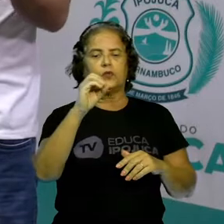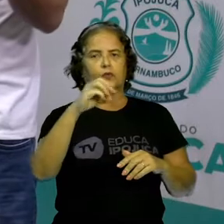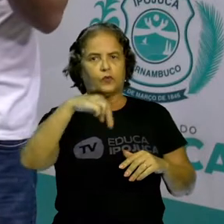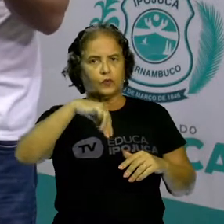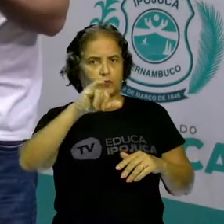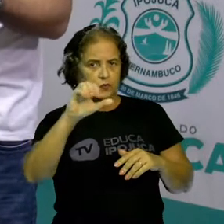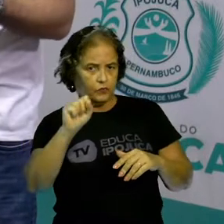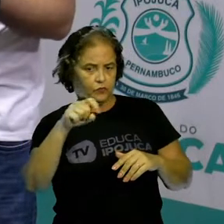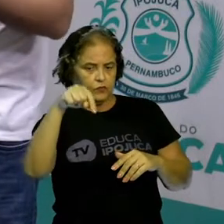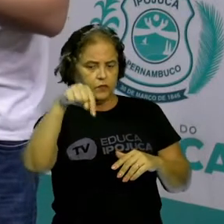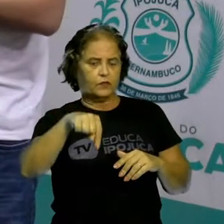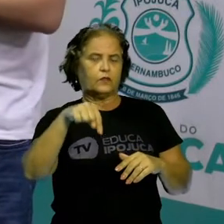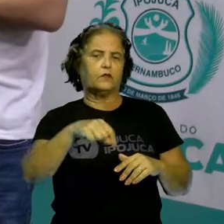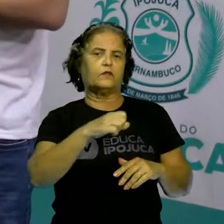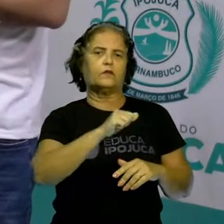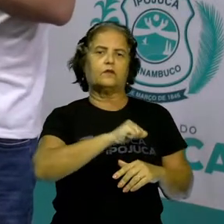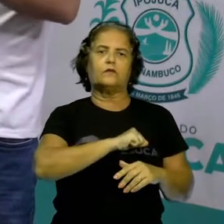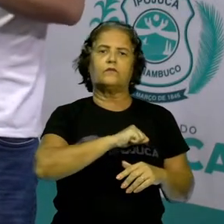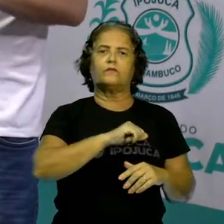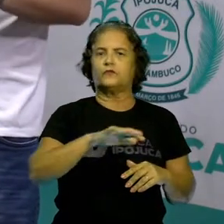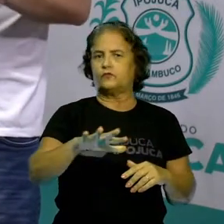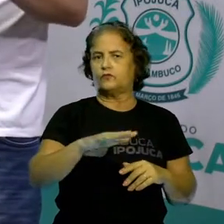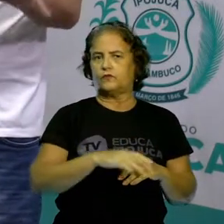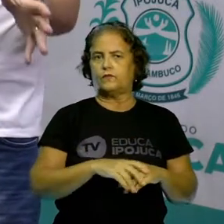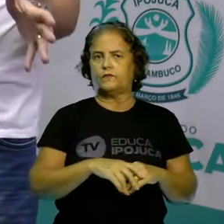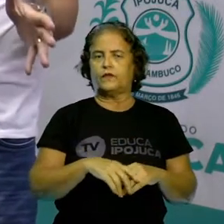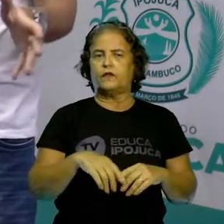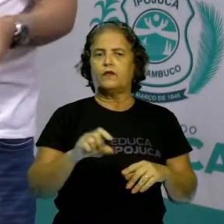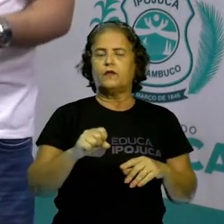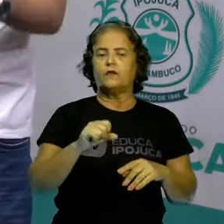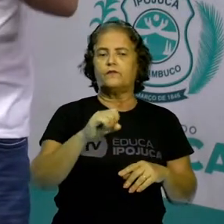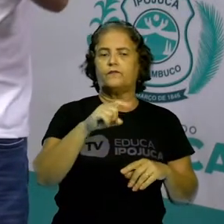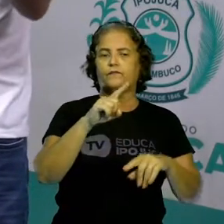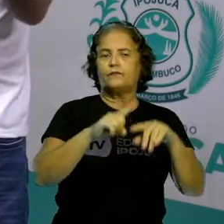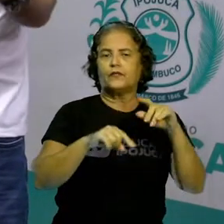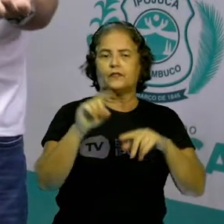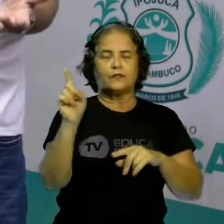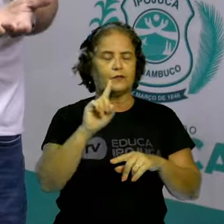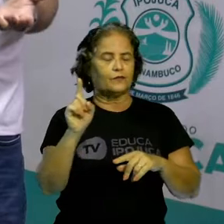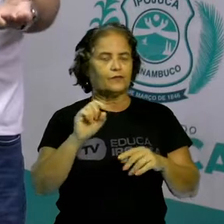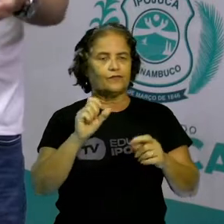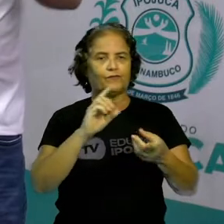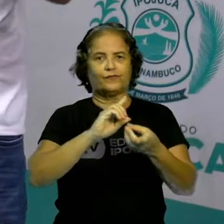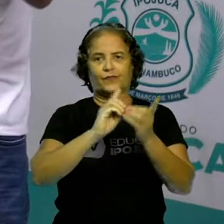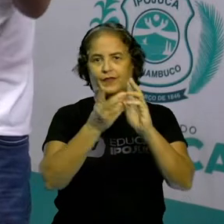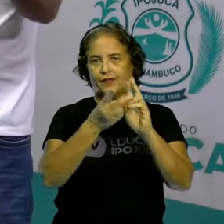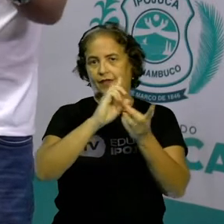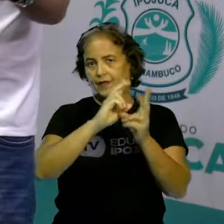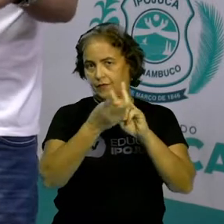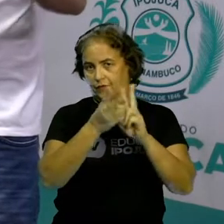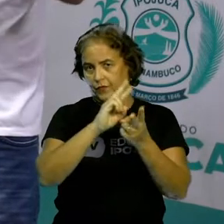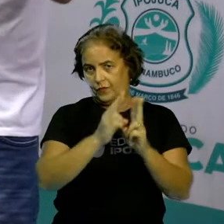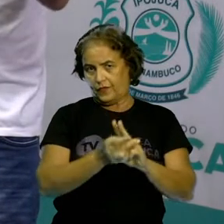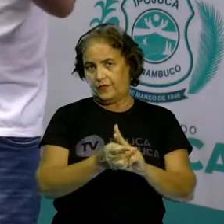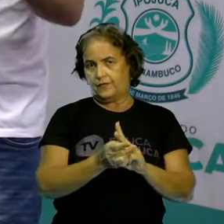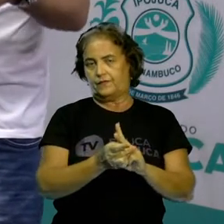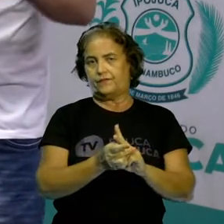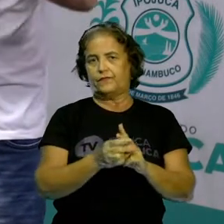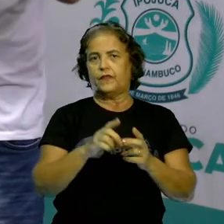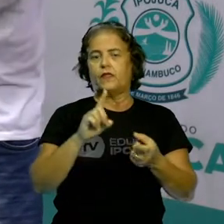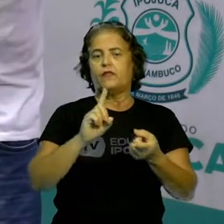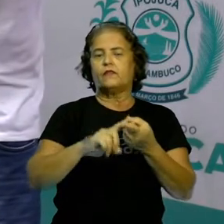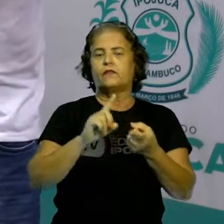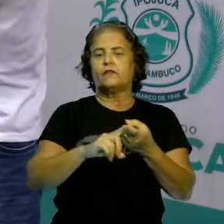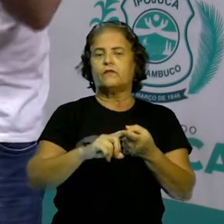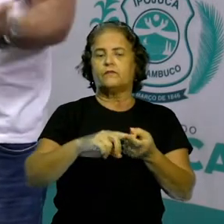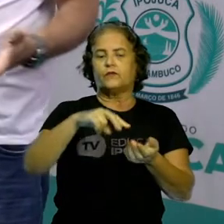patrimônio imaterial, é a capoeira e o frevo, que todos aqui em Pernambuco já devem conhecer. Então esse tipo